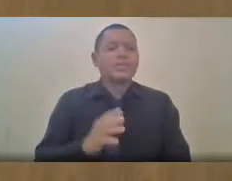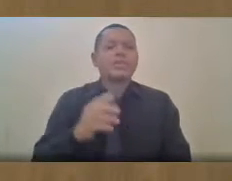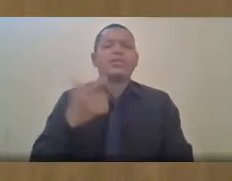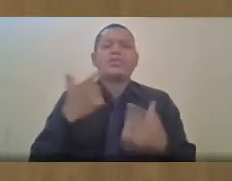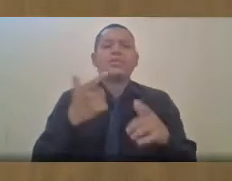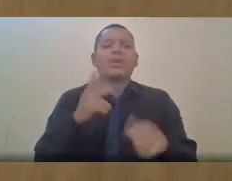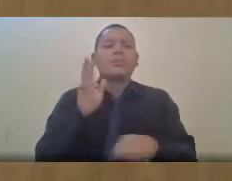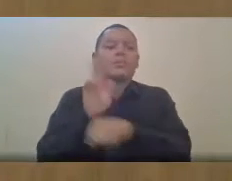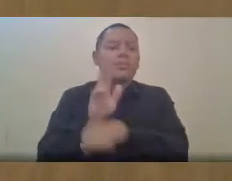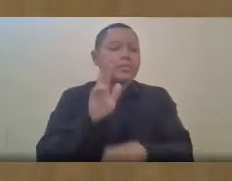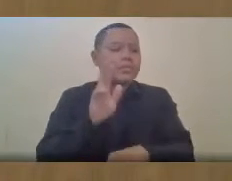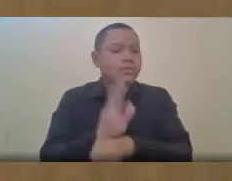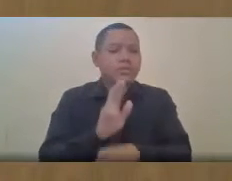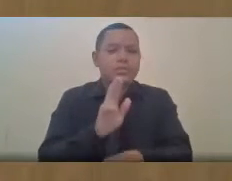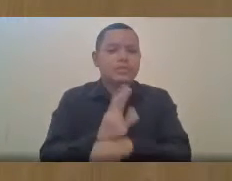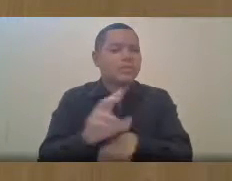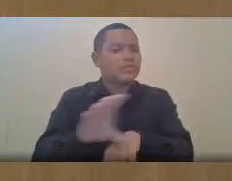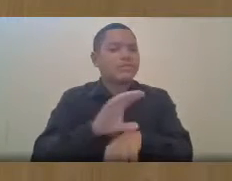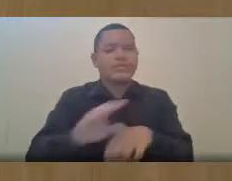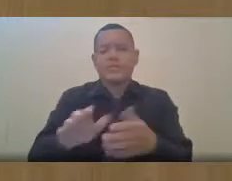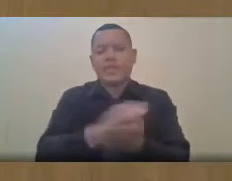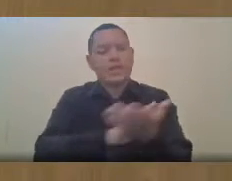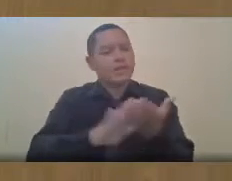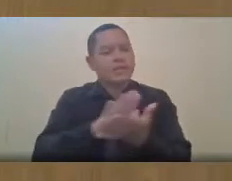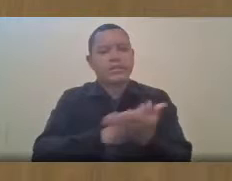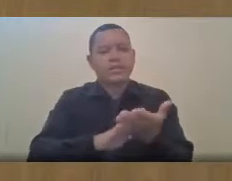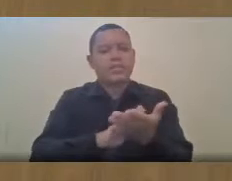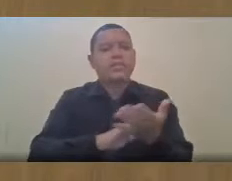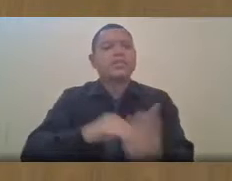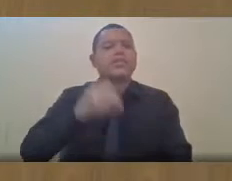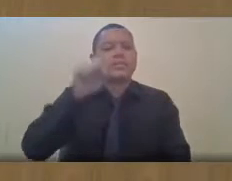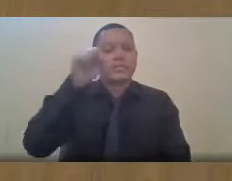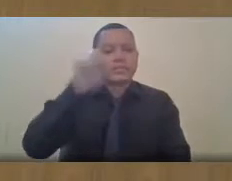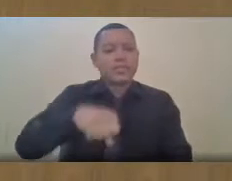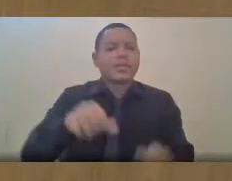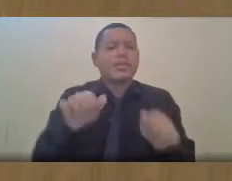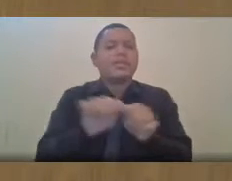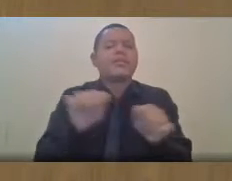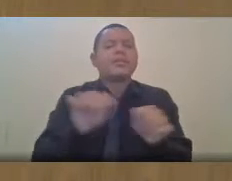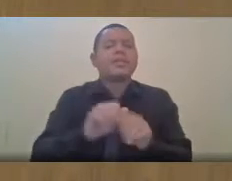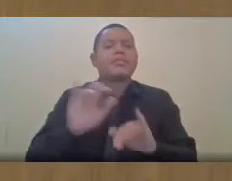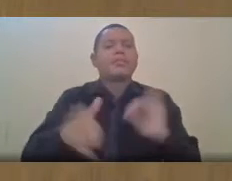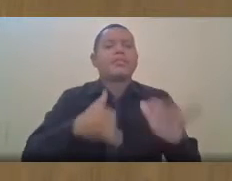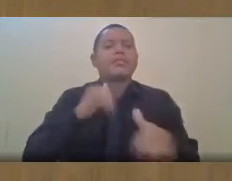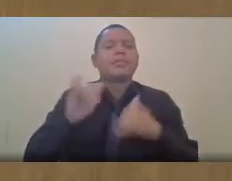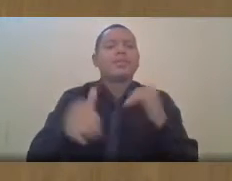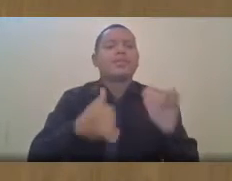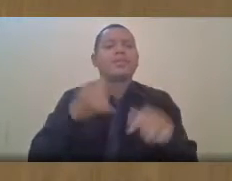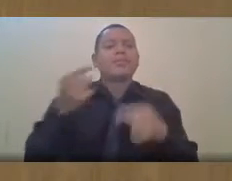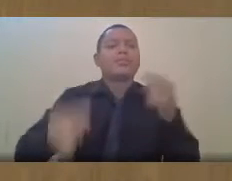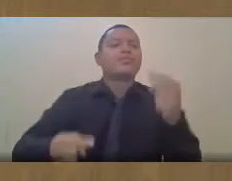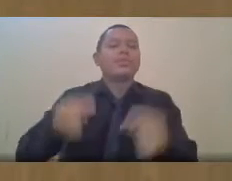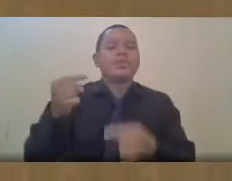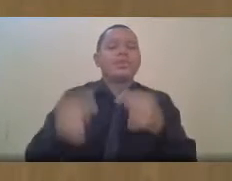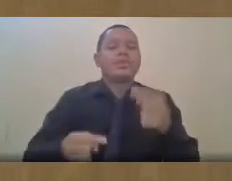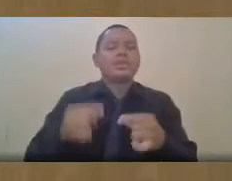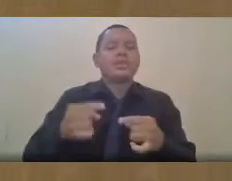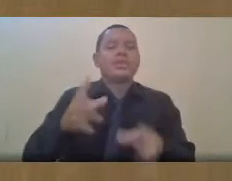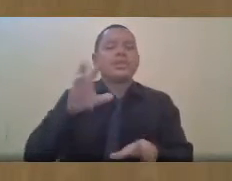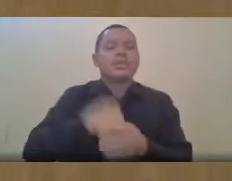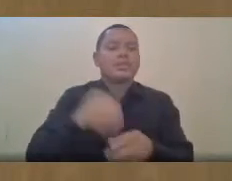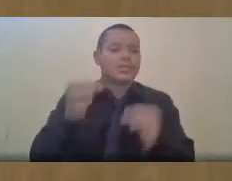da nossa Constituição, mas estão ali para fazer ativismo político e para sucubir